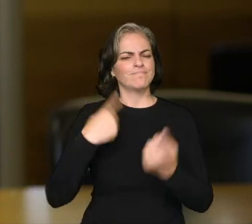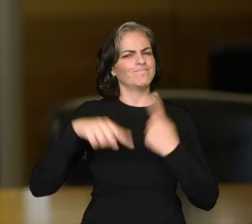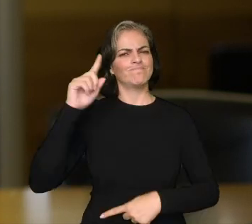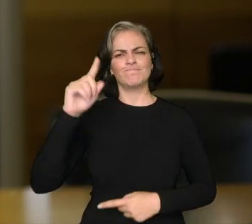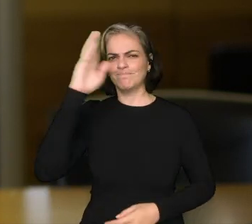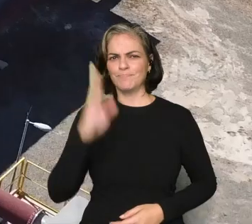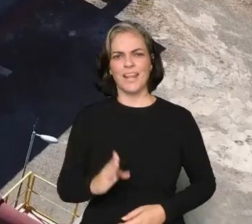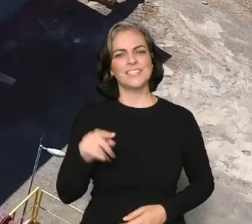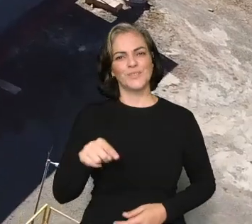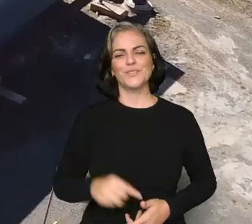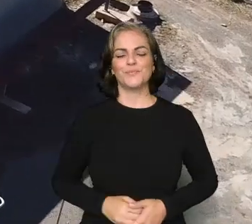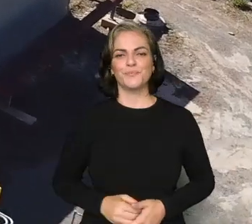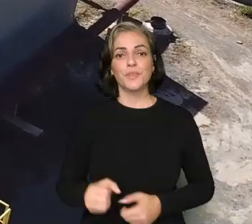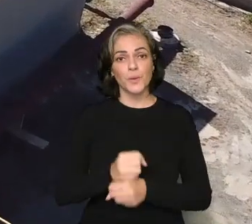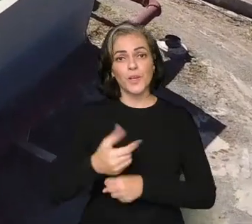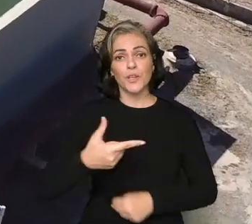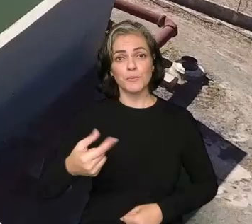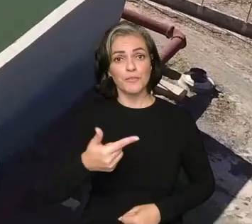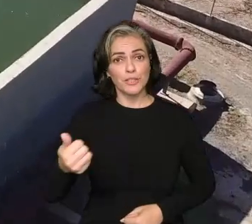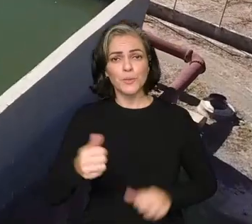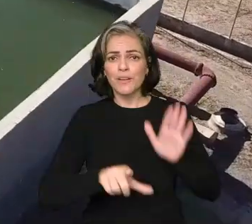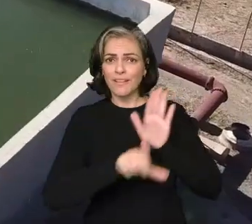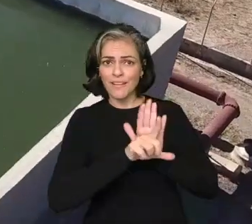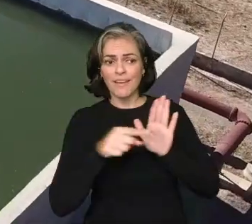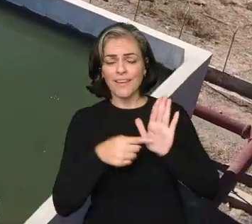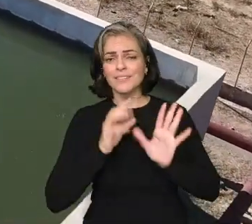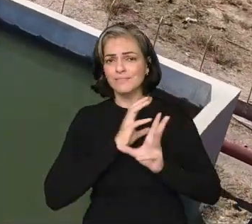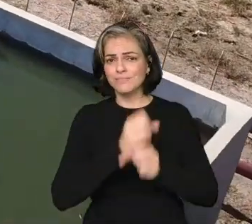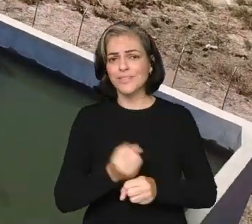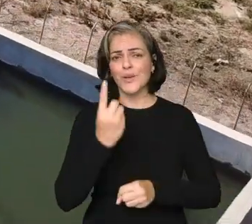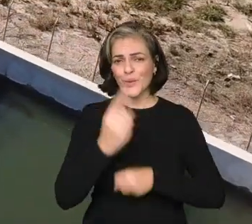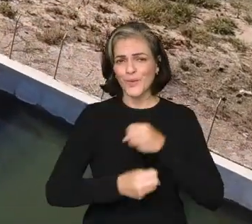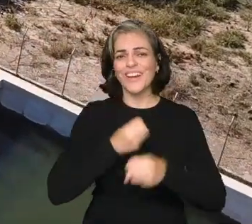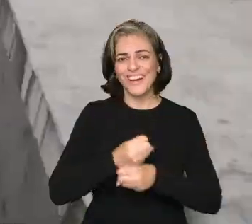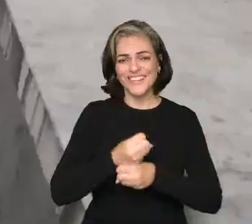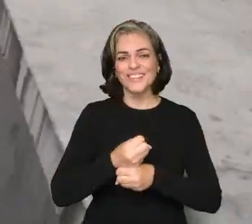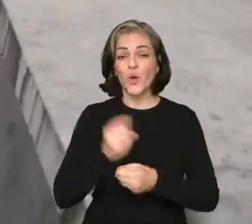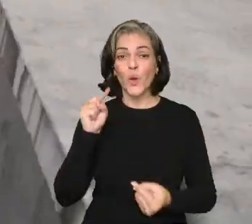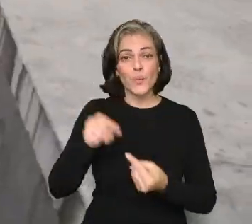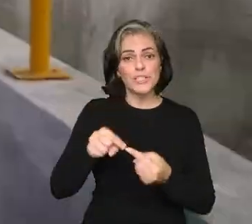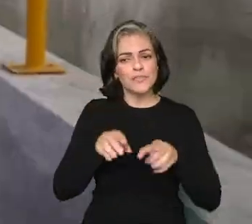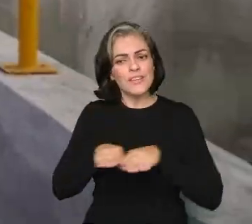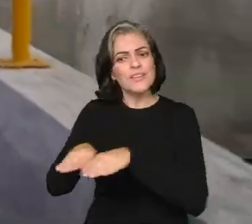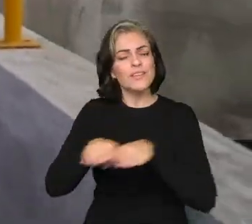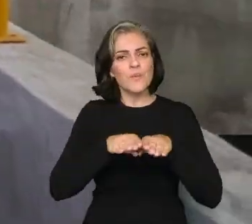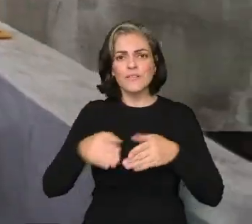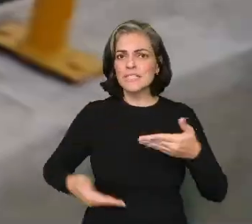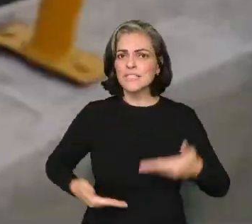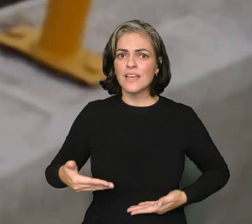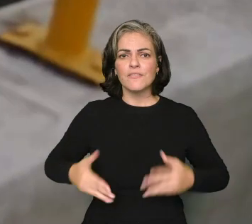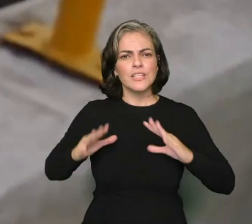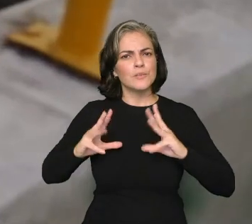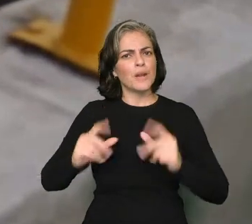saneamento brasileiro. Em 2021, o Marco Legal do Saneamento completou um ano e com o objetivo da universalização dos serviços